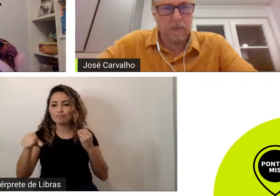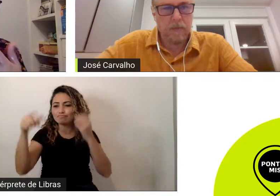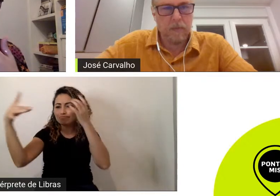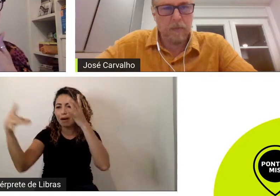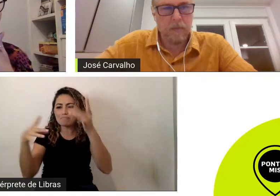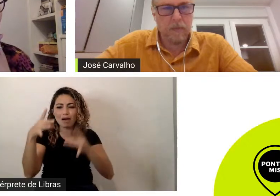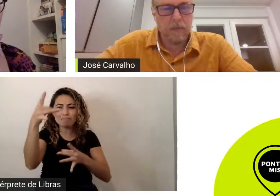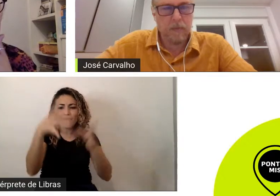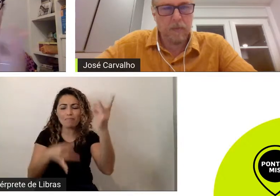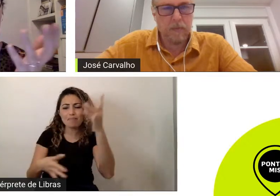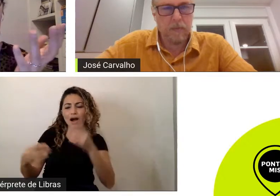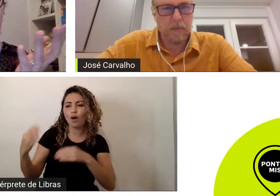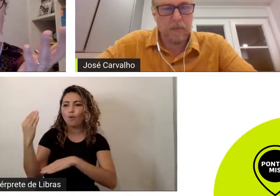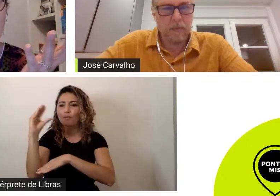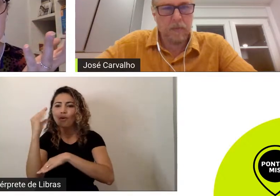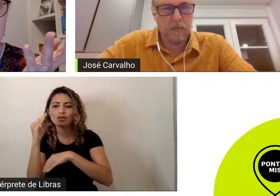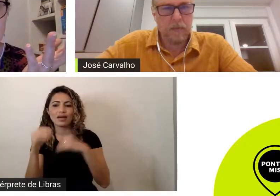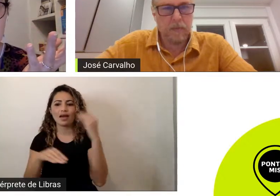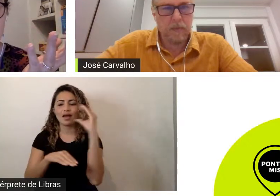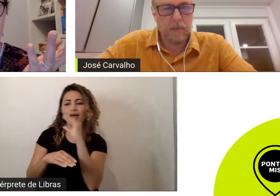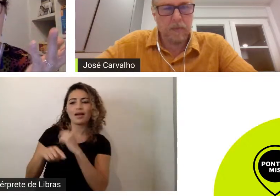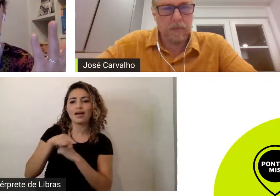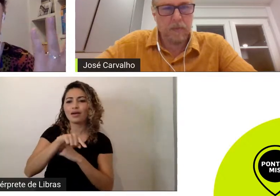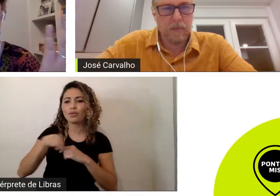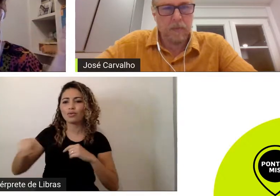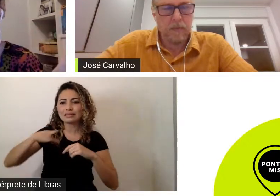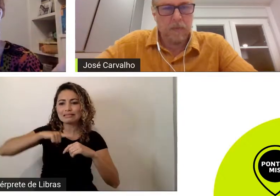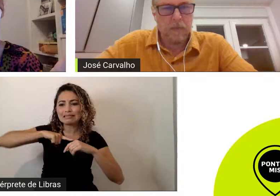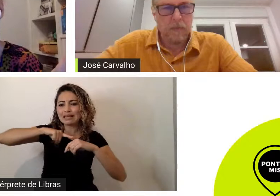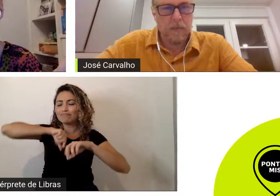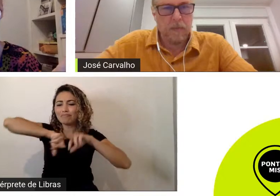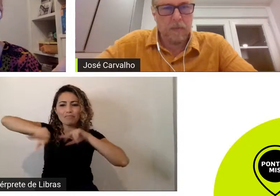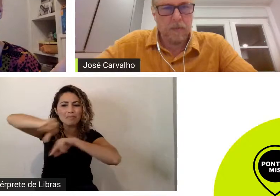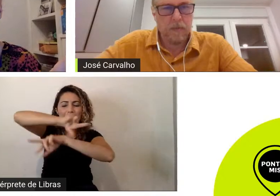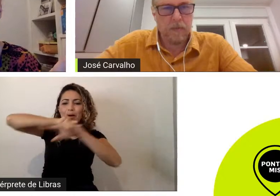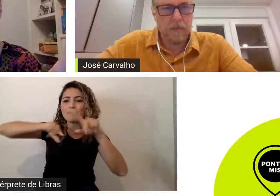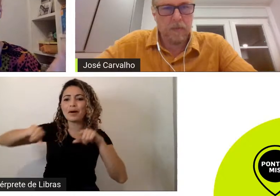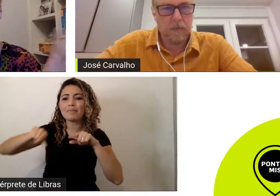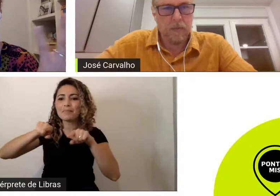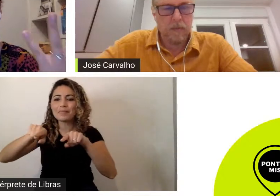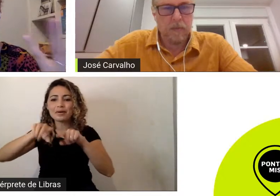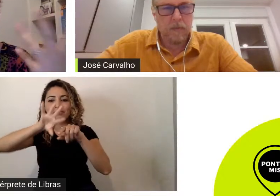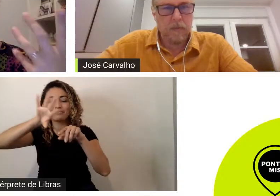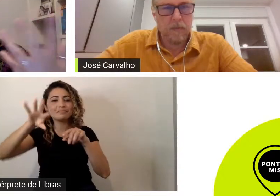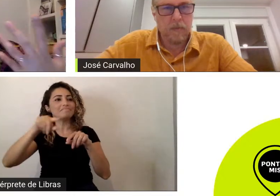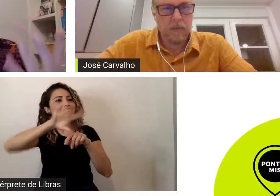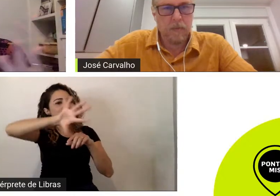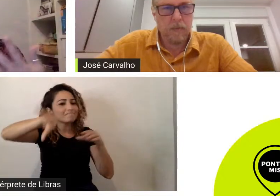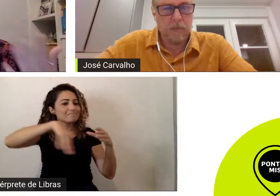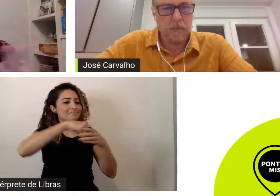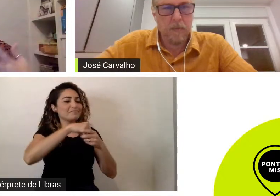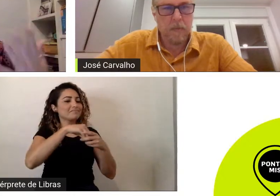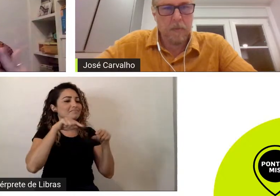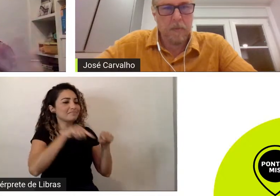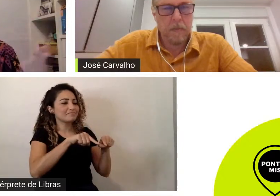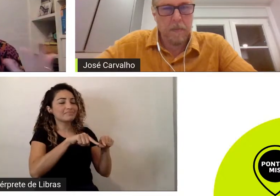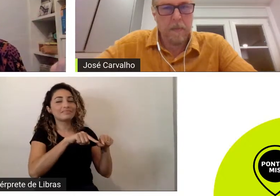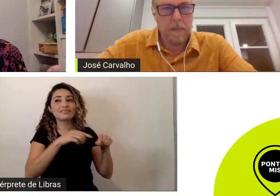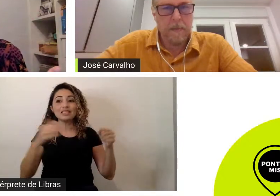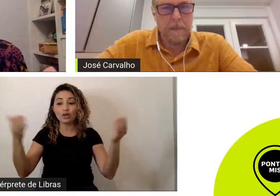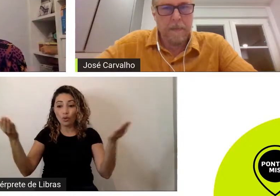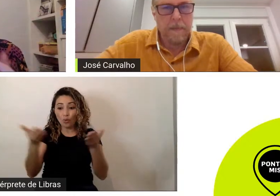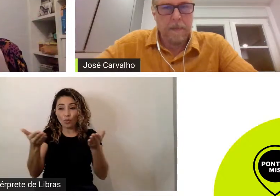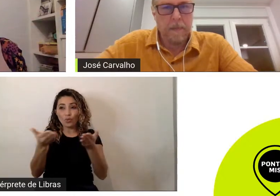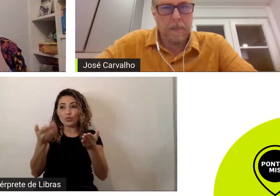bonecos essa eu acho que é muito rico esse universo acho que eu sinto falta disso quando eu perguntei o as crianças esse conteúdo